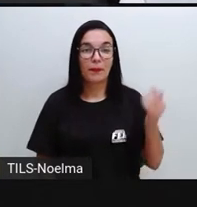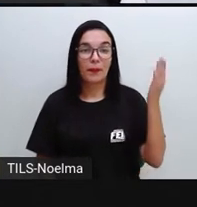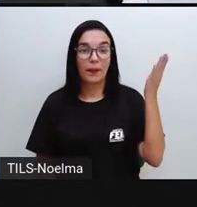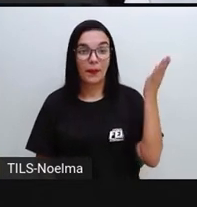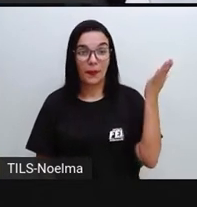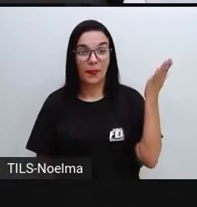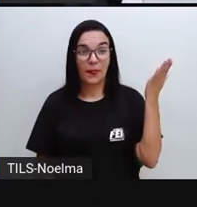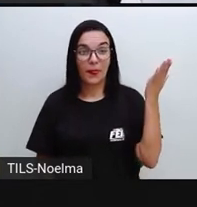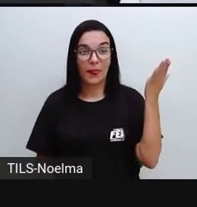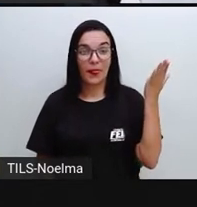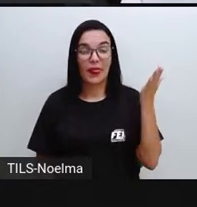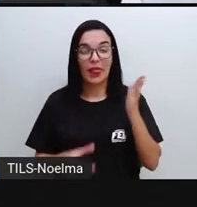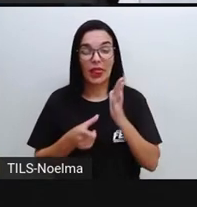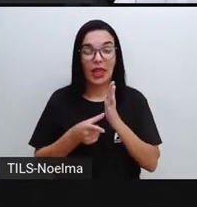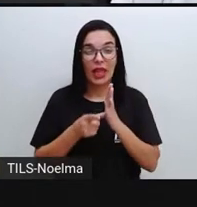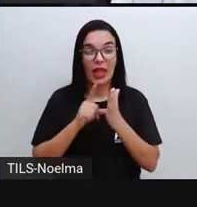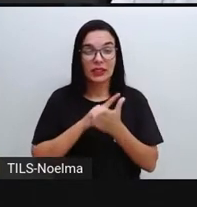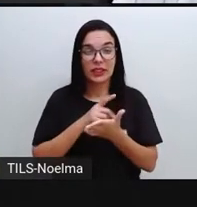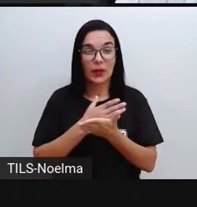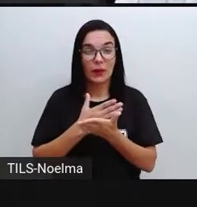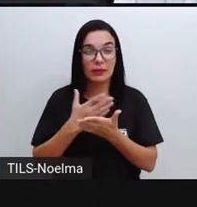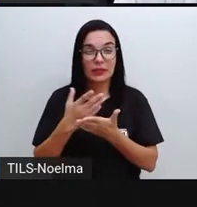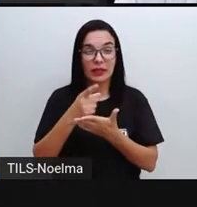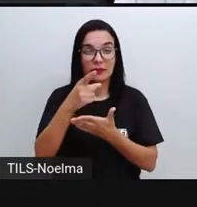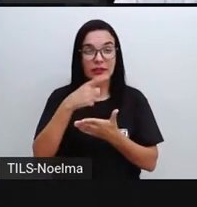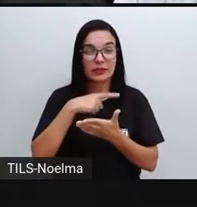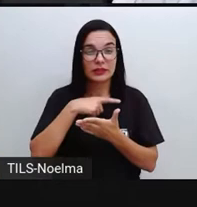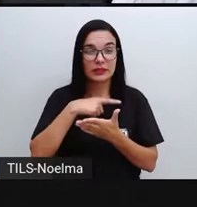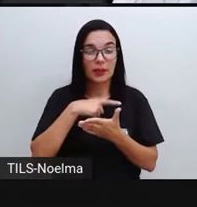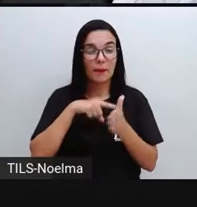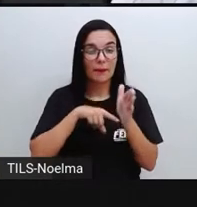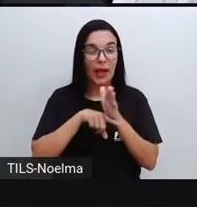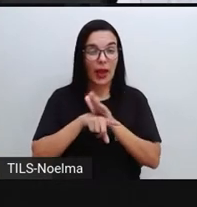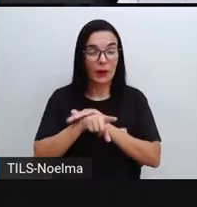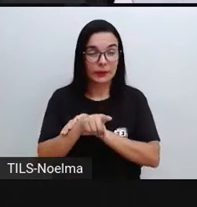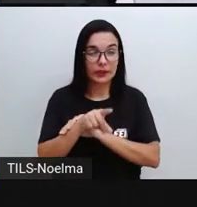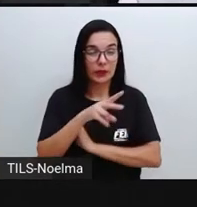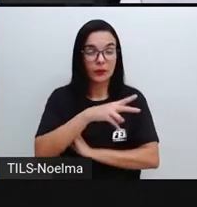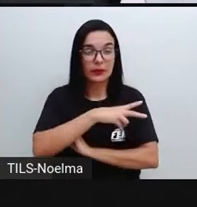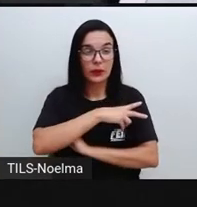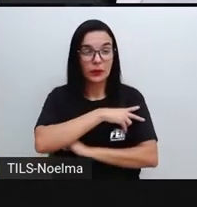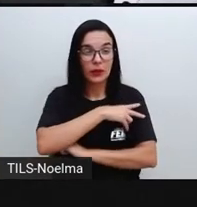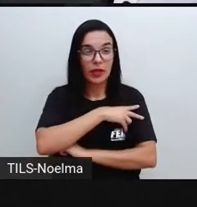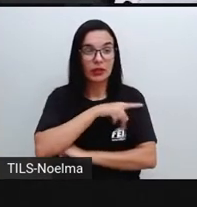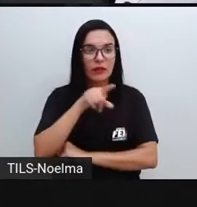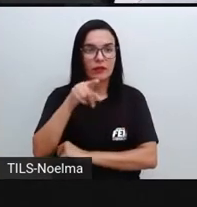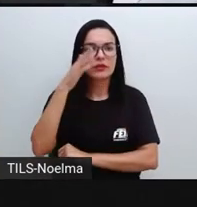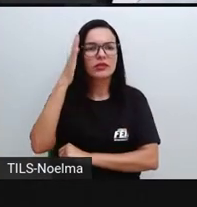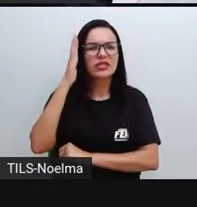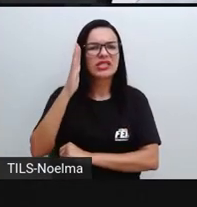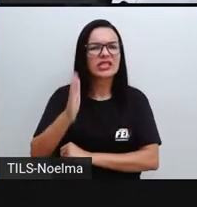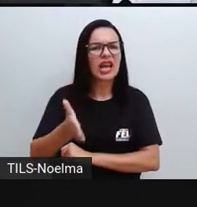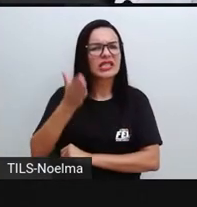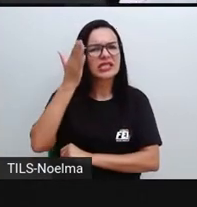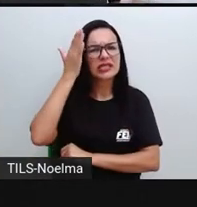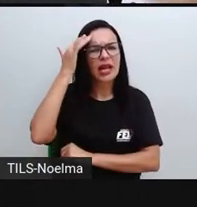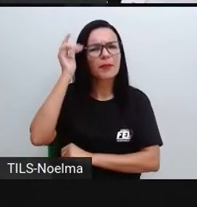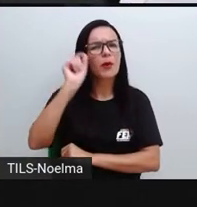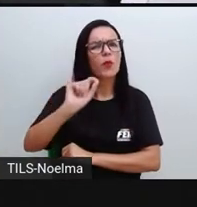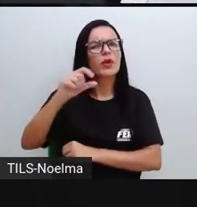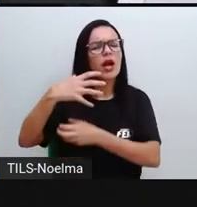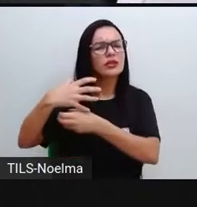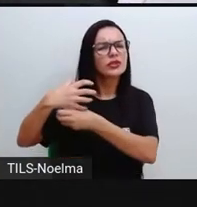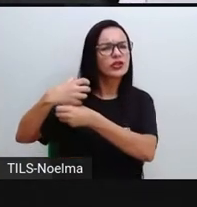antes da gente começar, a Pró quer perguntar aí ao segundo ano, tá? Então, o segundo ano sabe o que é